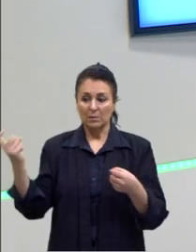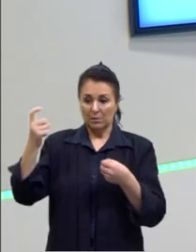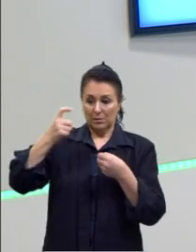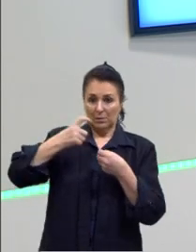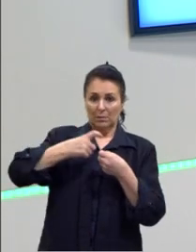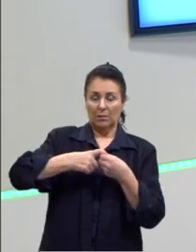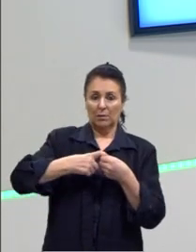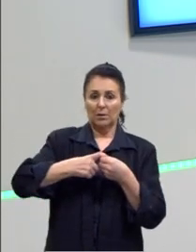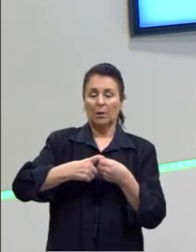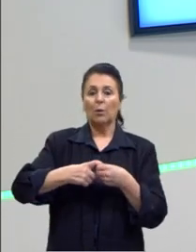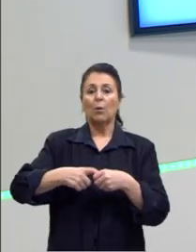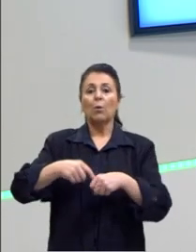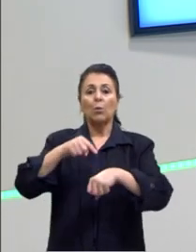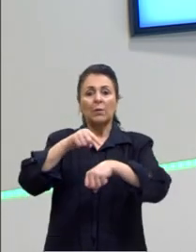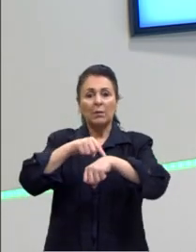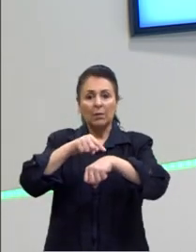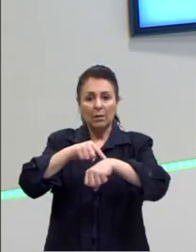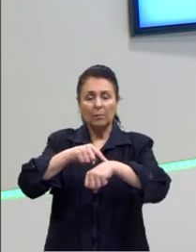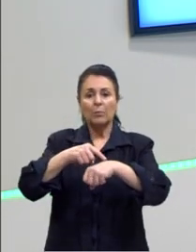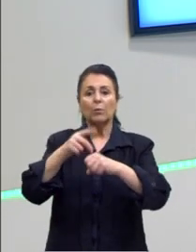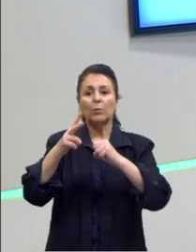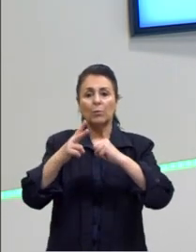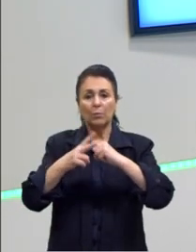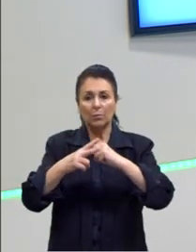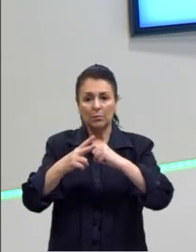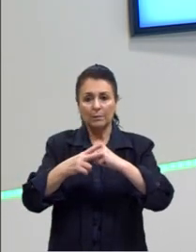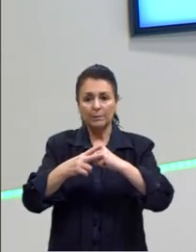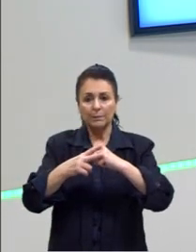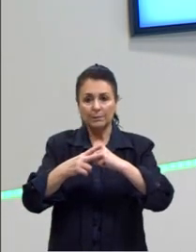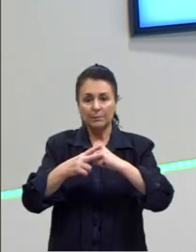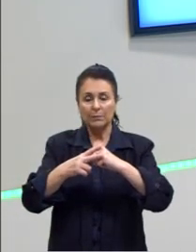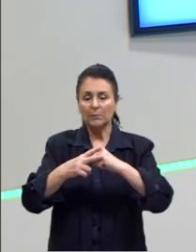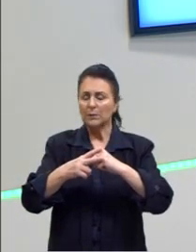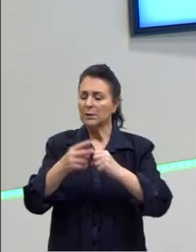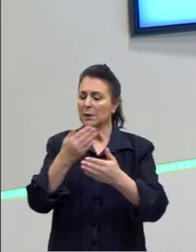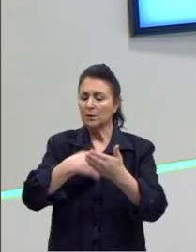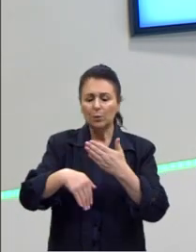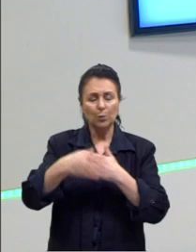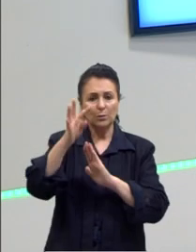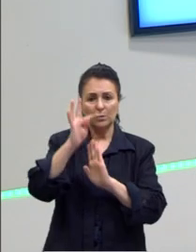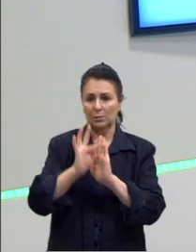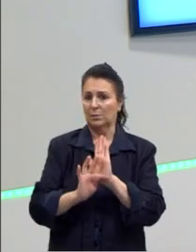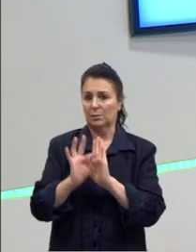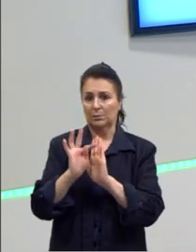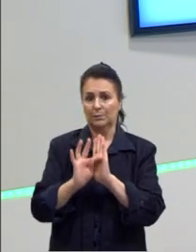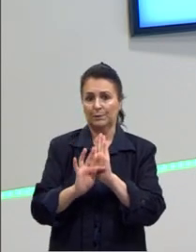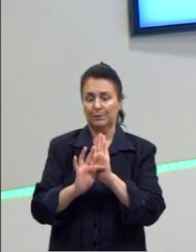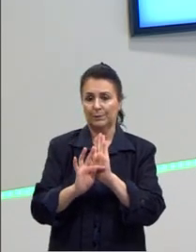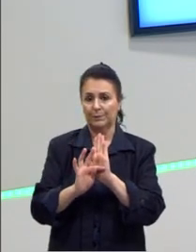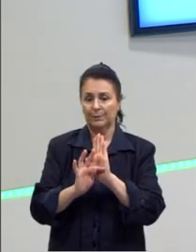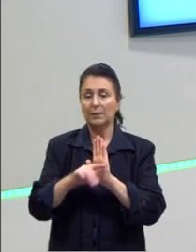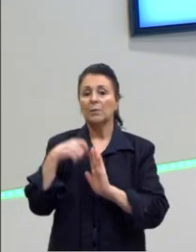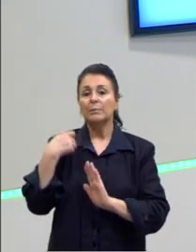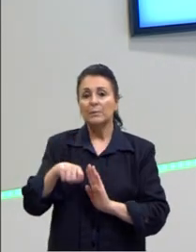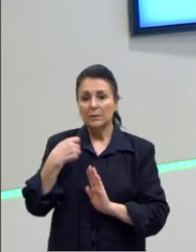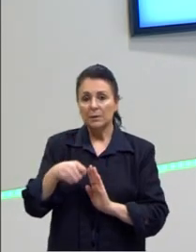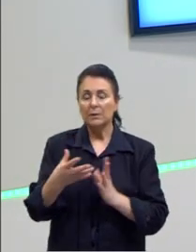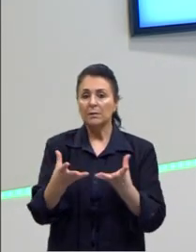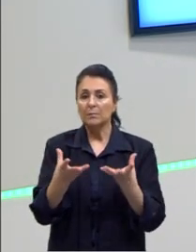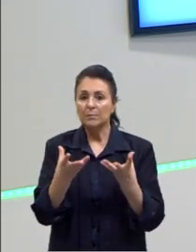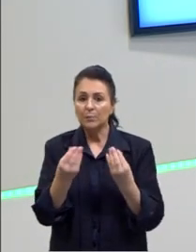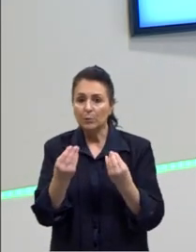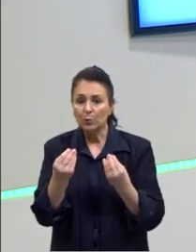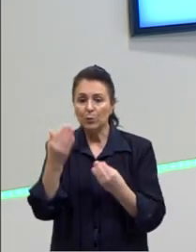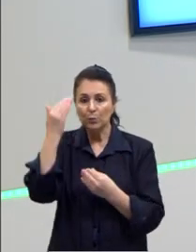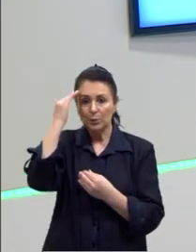Os tempos verbais, então, eles permeiam praticamente todos os nossos textos, né? Eles estão por tudo. Tá? Então, a gente precisa muito